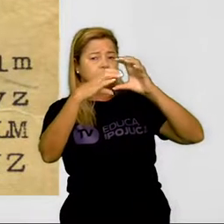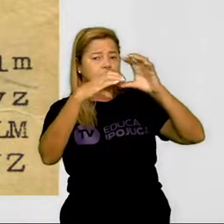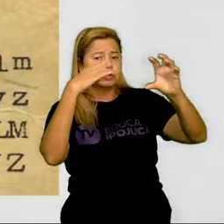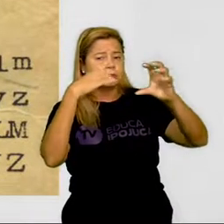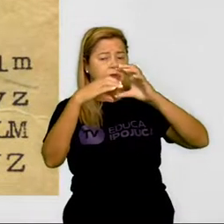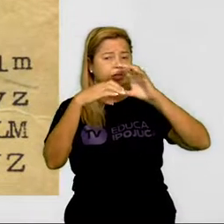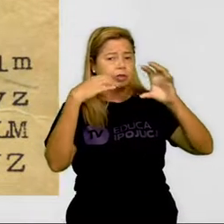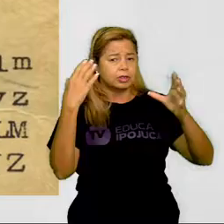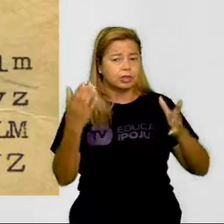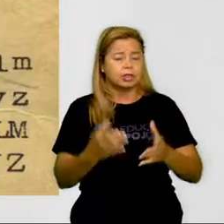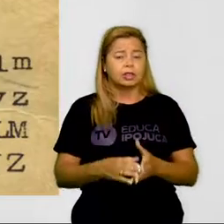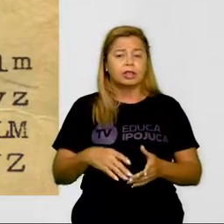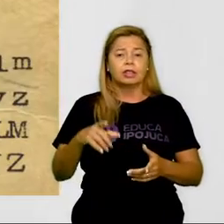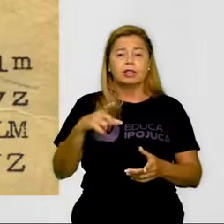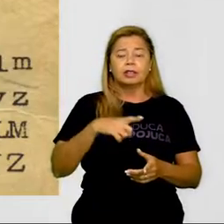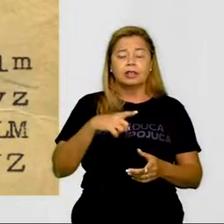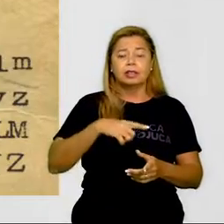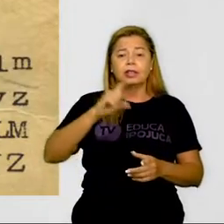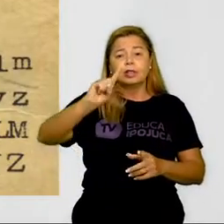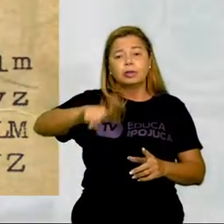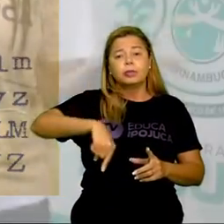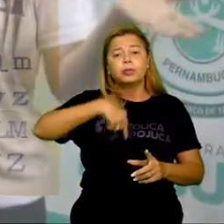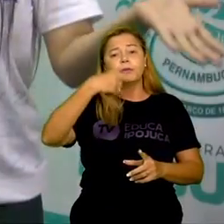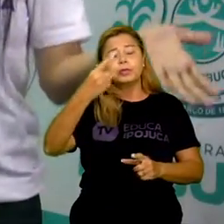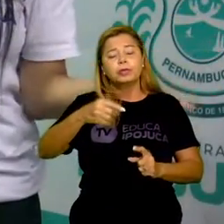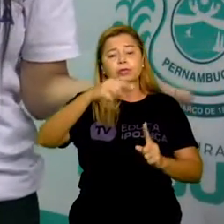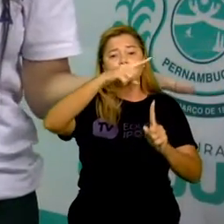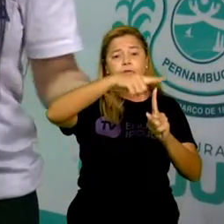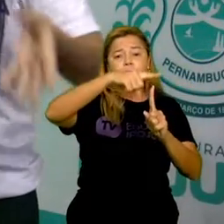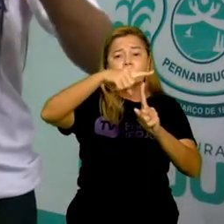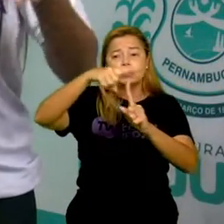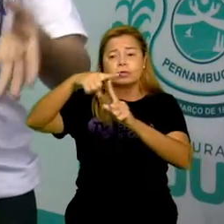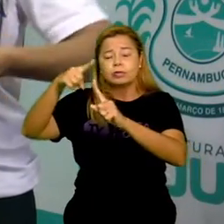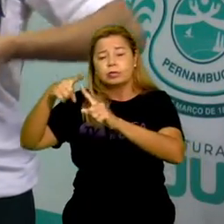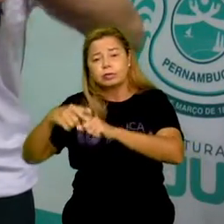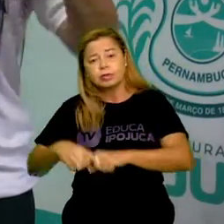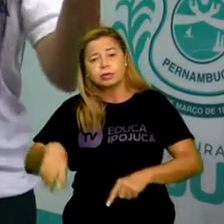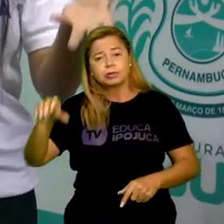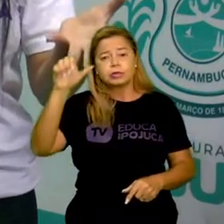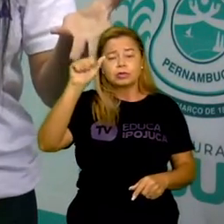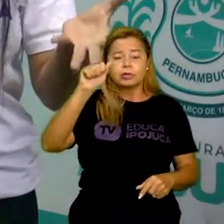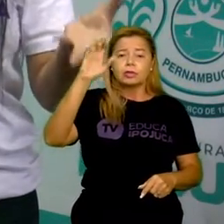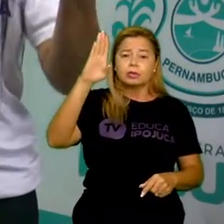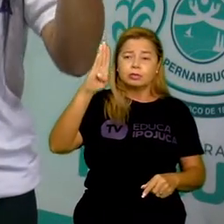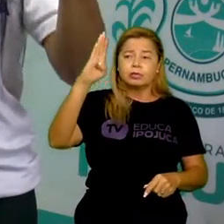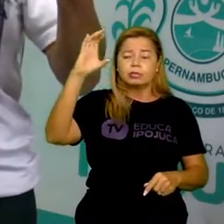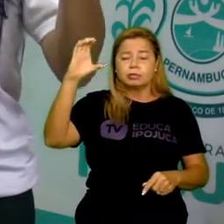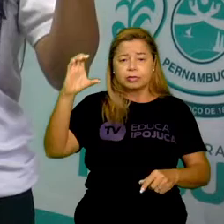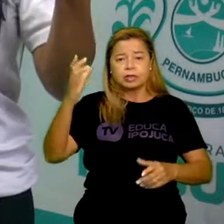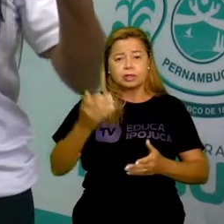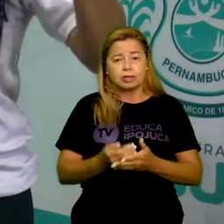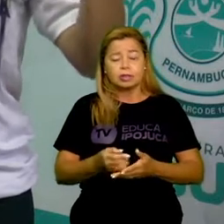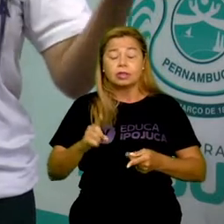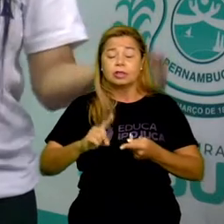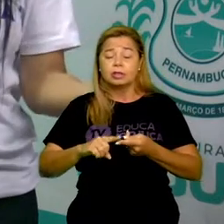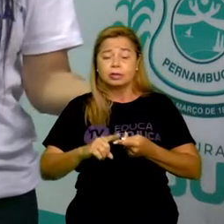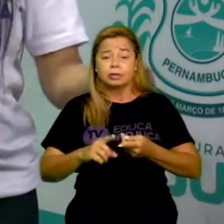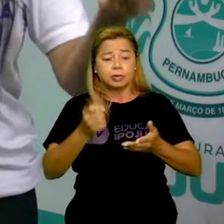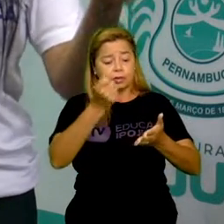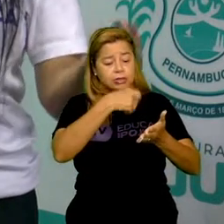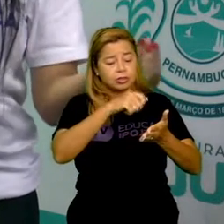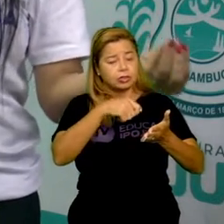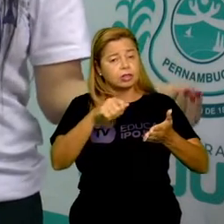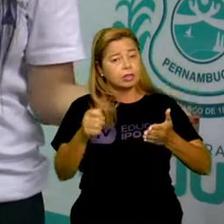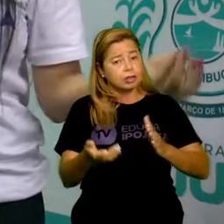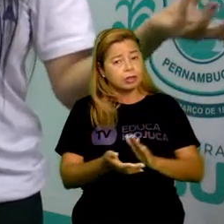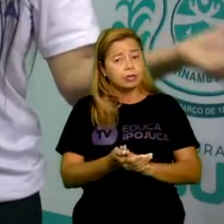outro tipo de alfabeto, as pessoas se comunicam também, escrevem também. E os outros conseguem ler